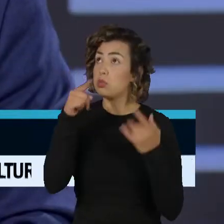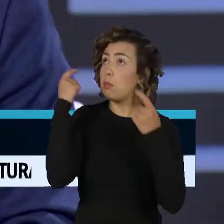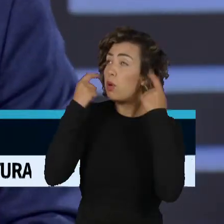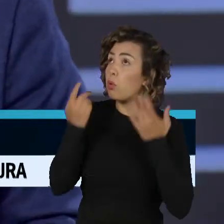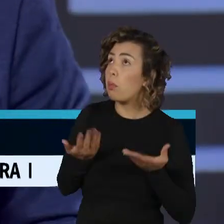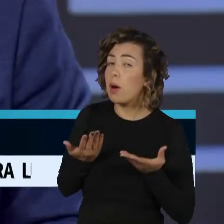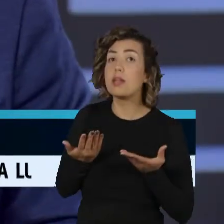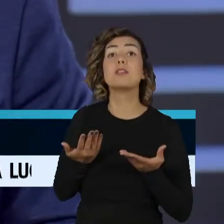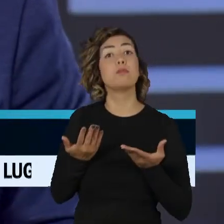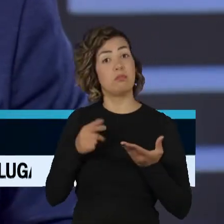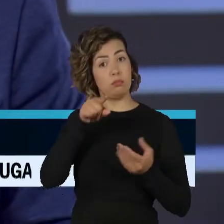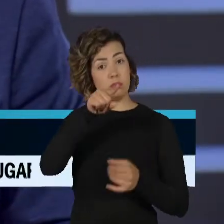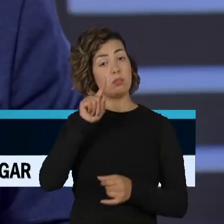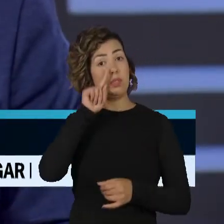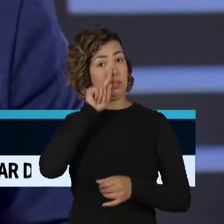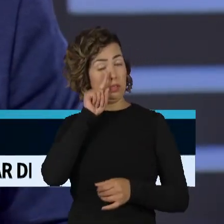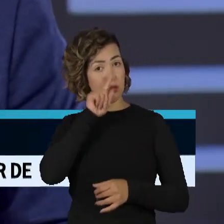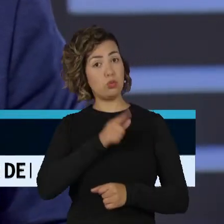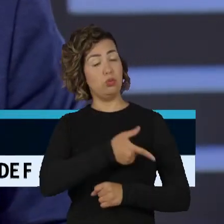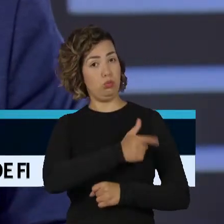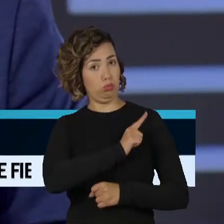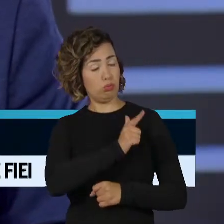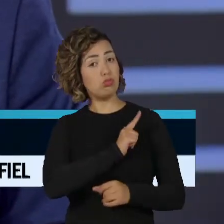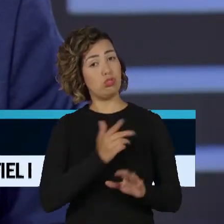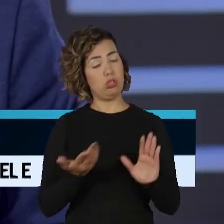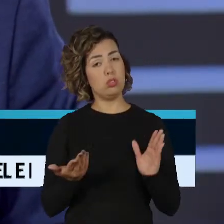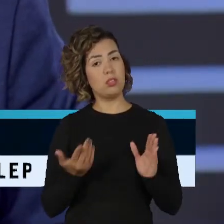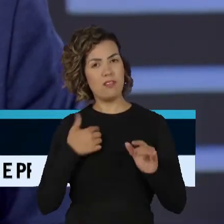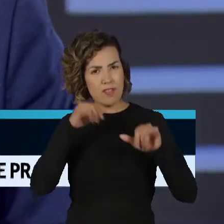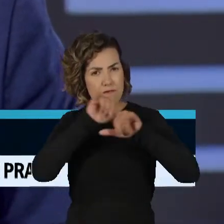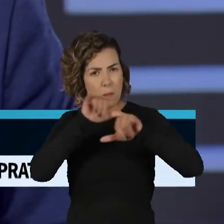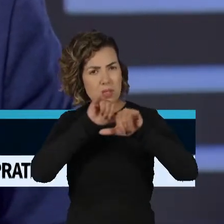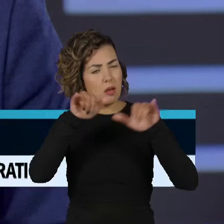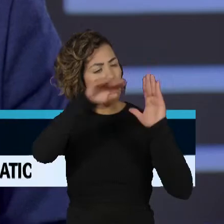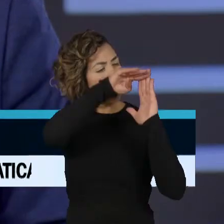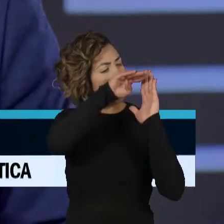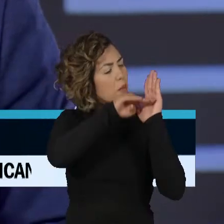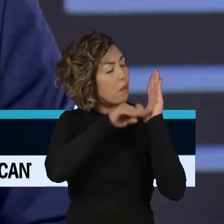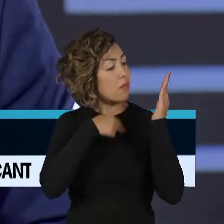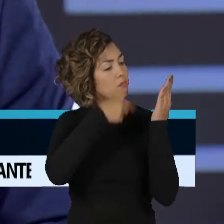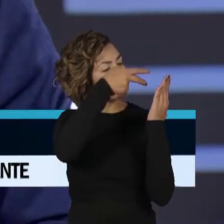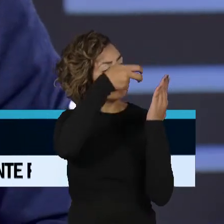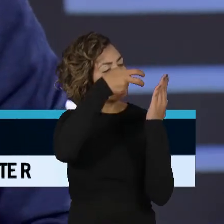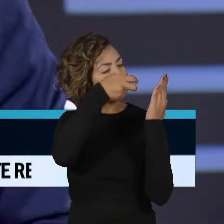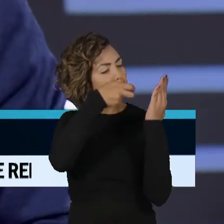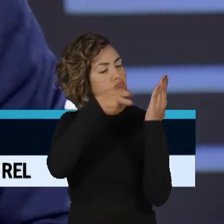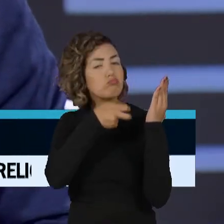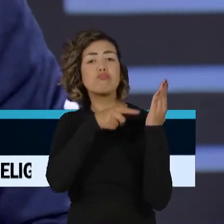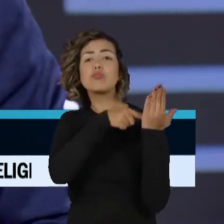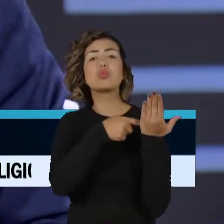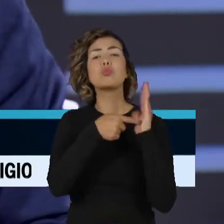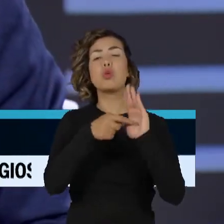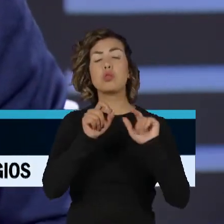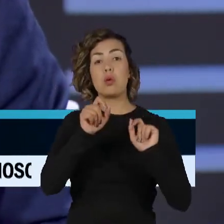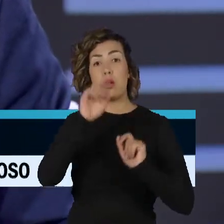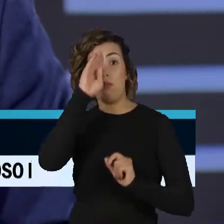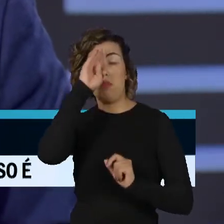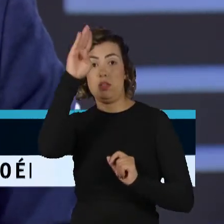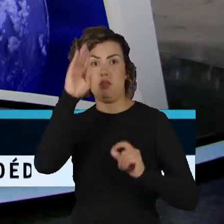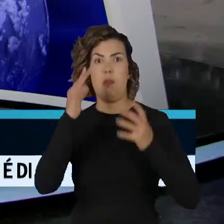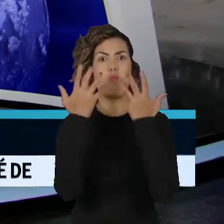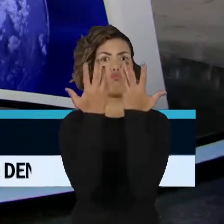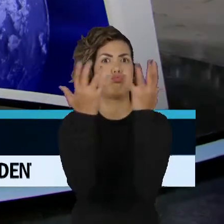esse risco, as informações mostram que, exceto pela Mata Atlântica, aliás, o Fábio